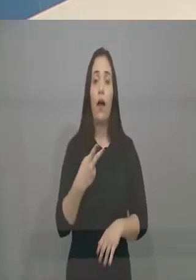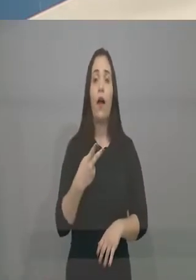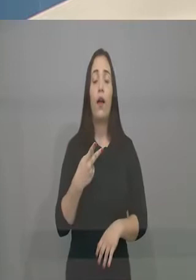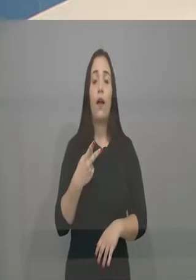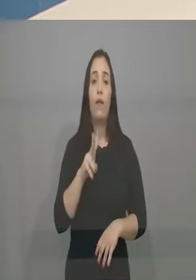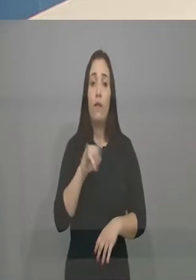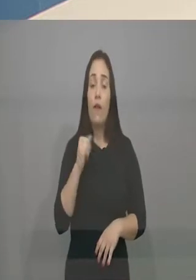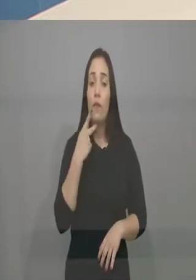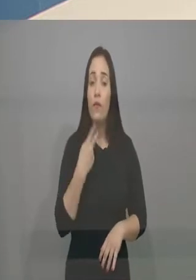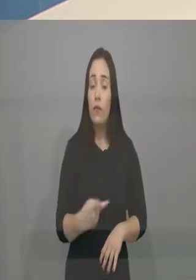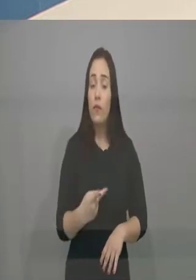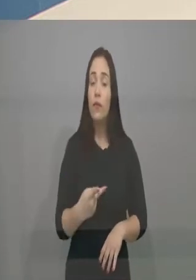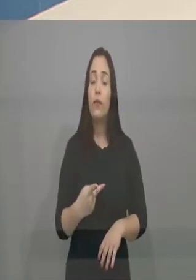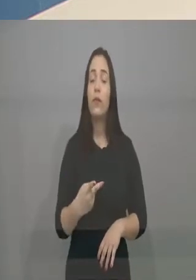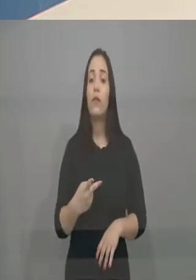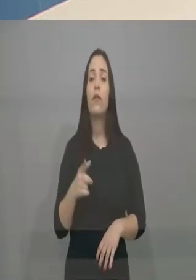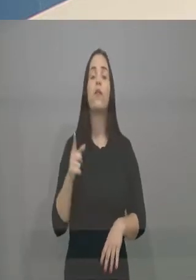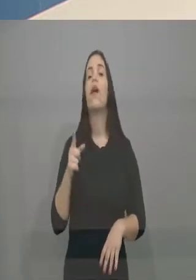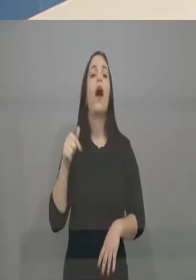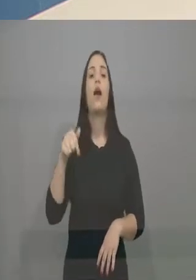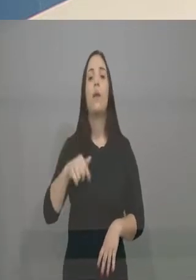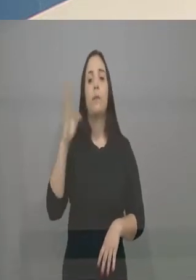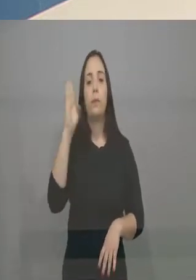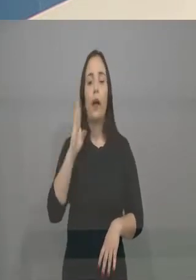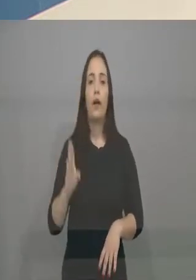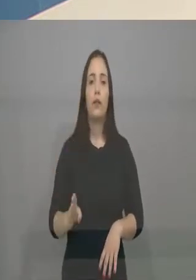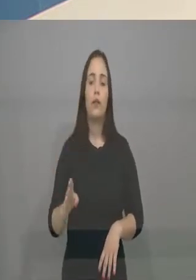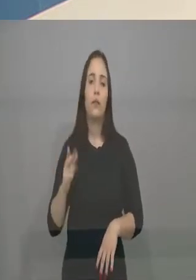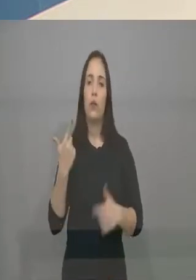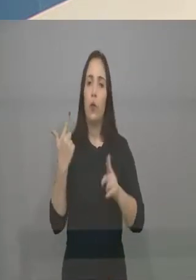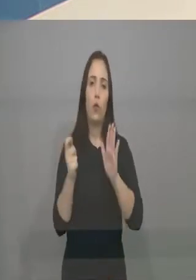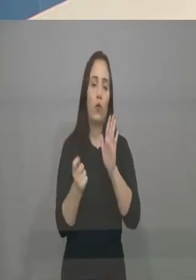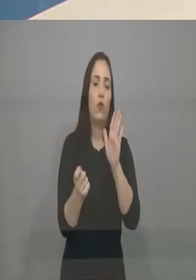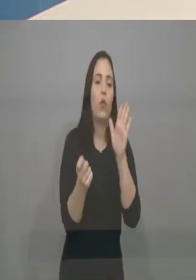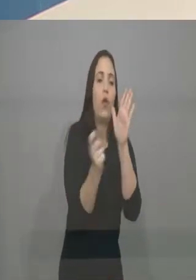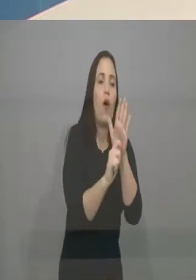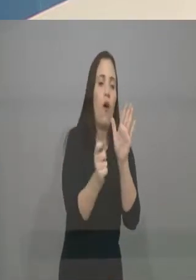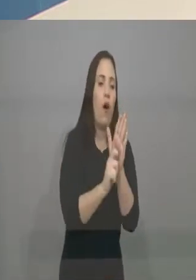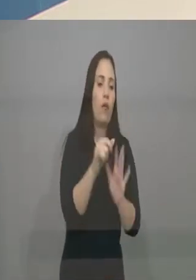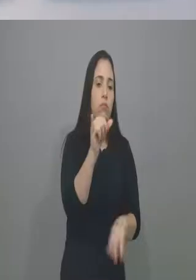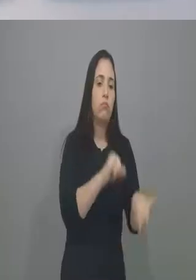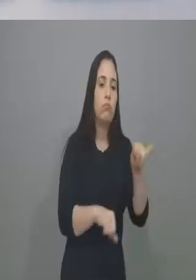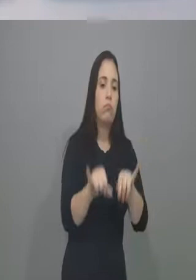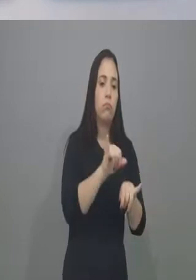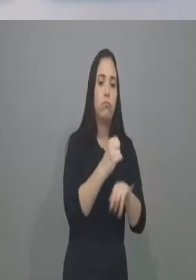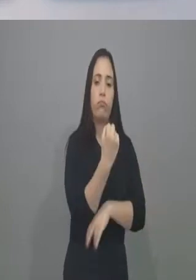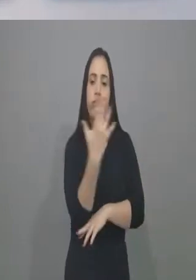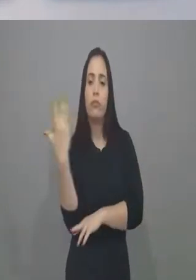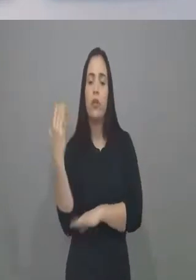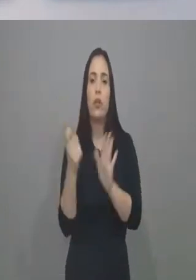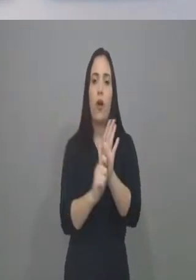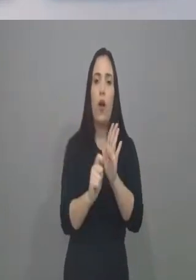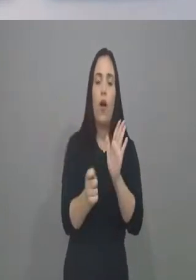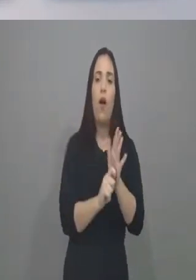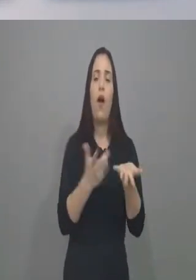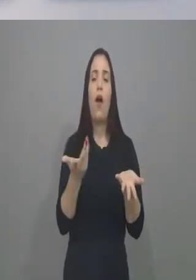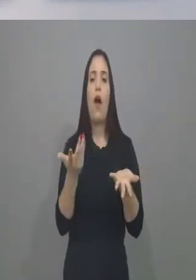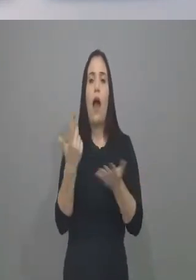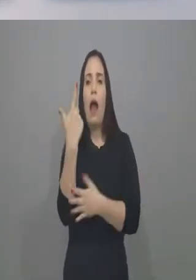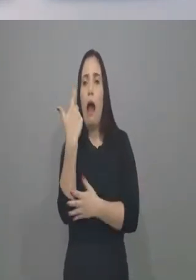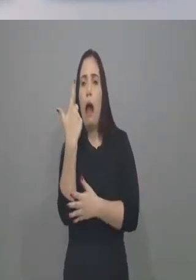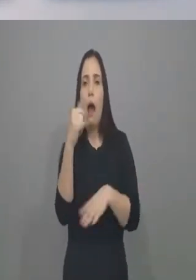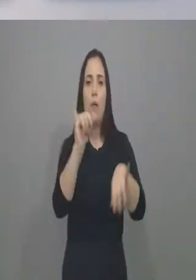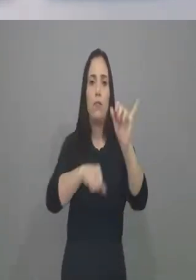que gente deveria esperar o tempo passar para ver se é sério ou não. Bom, primeiro eu queria ressaltar, Rafael, que